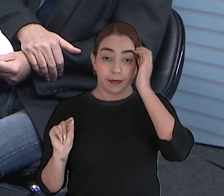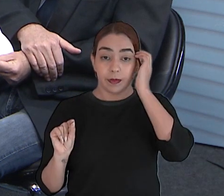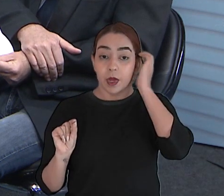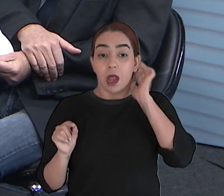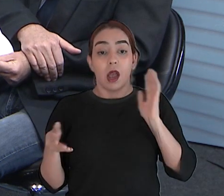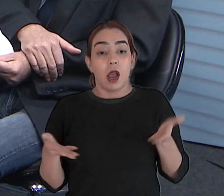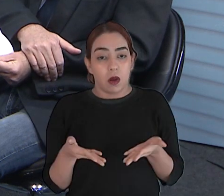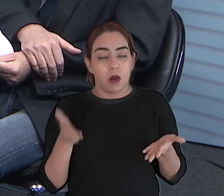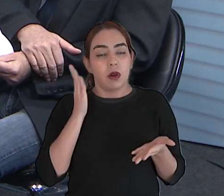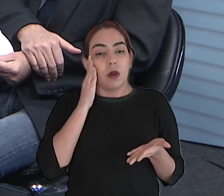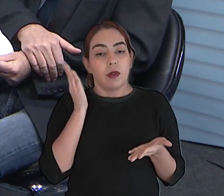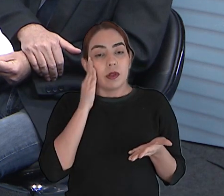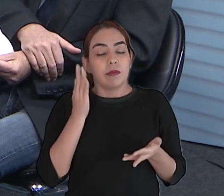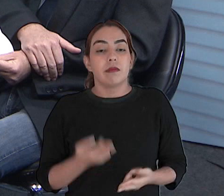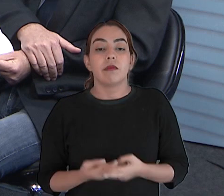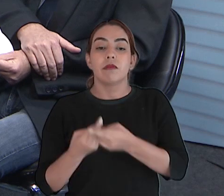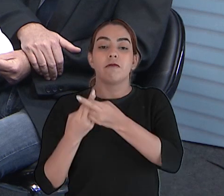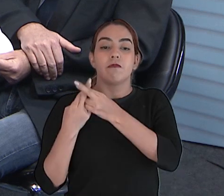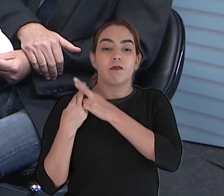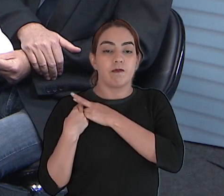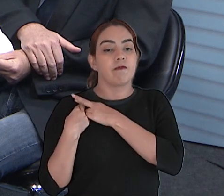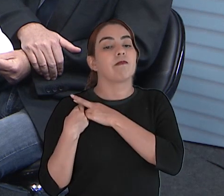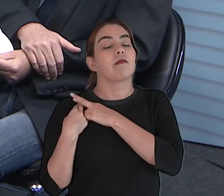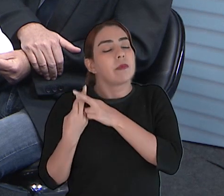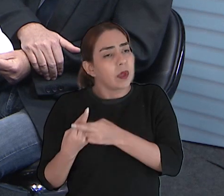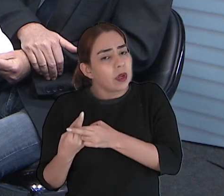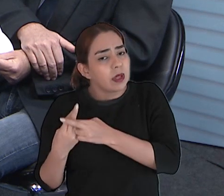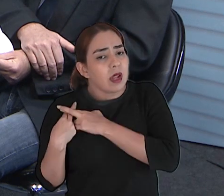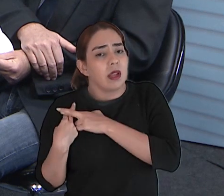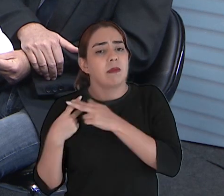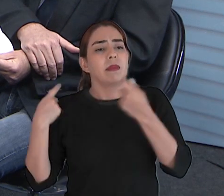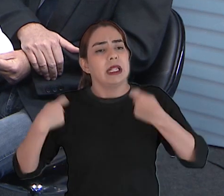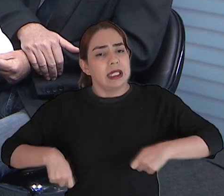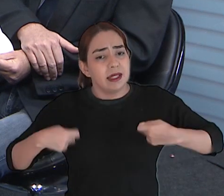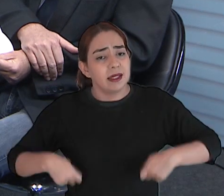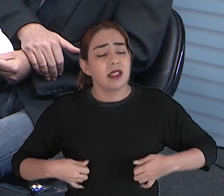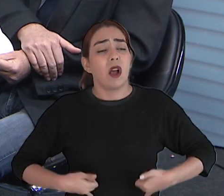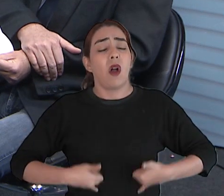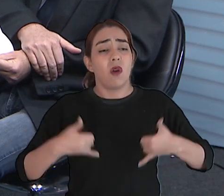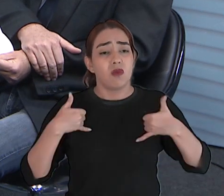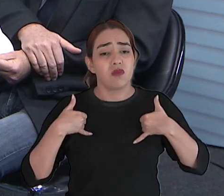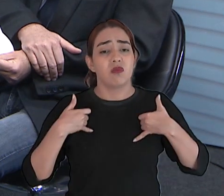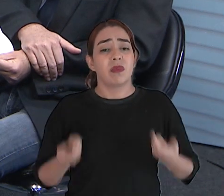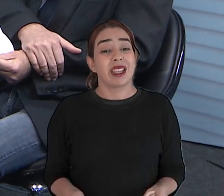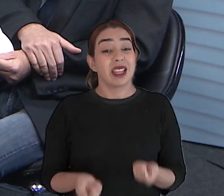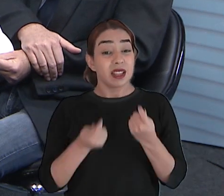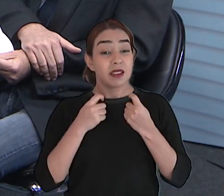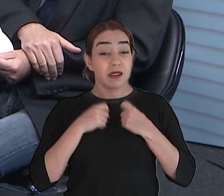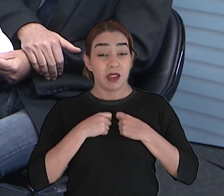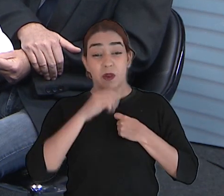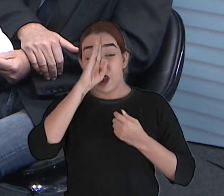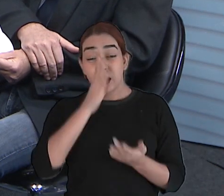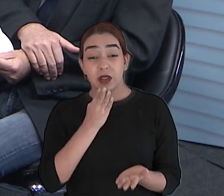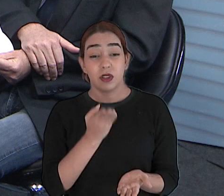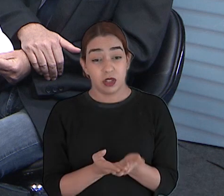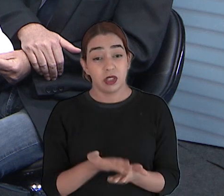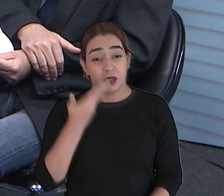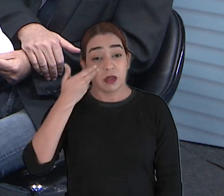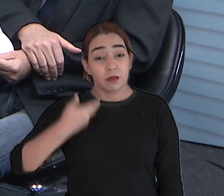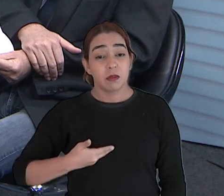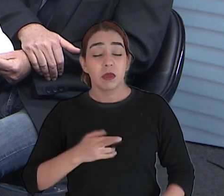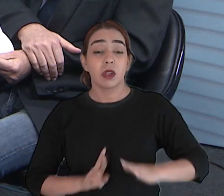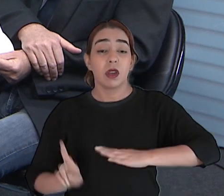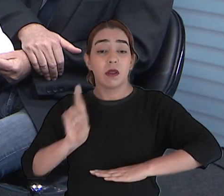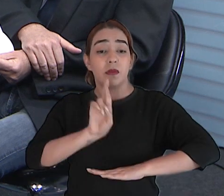responsabilidade bem maior, o nosso compromisso com o povo, de honrar cada voto que foi nos dado nessas últimas